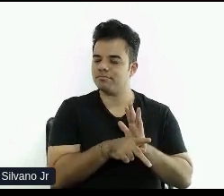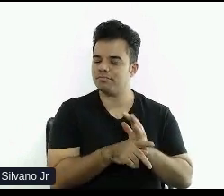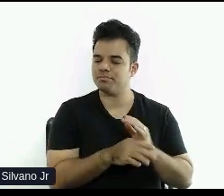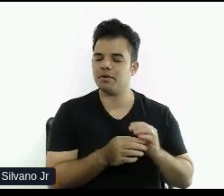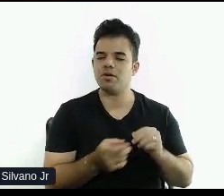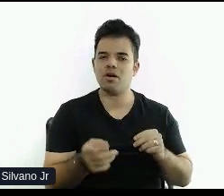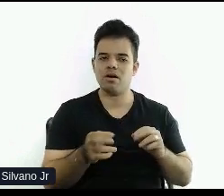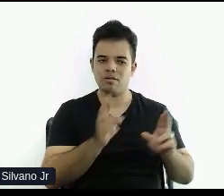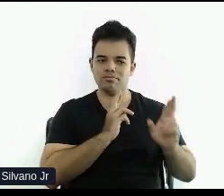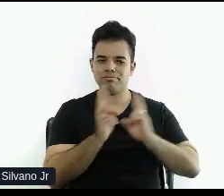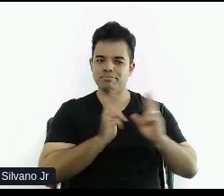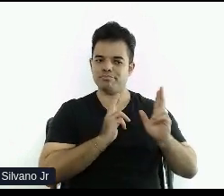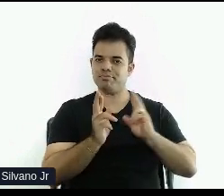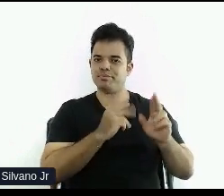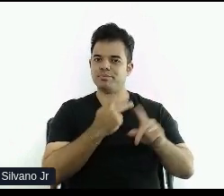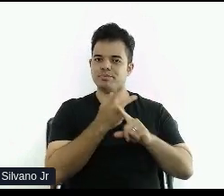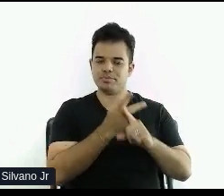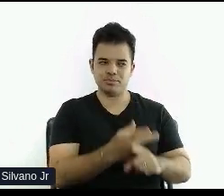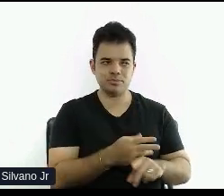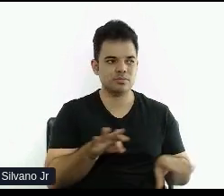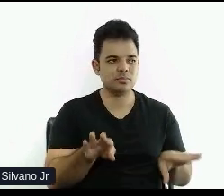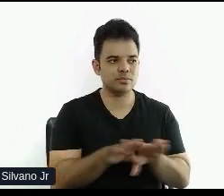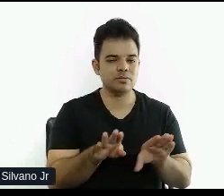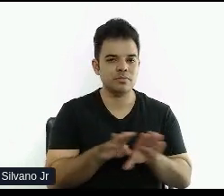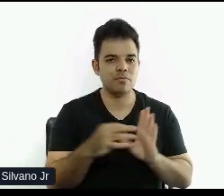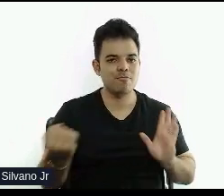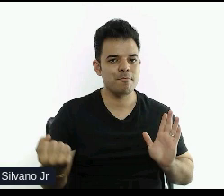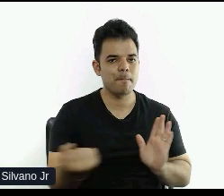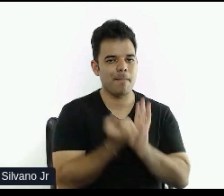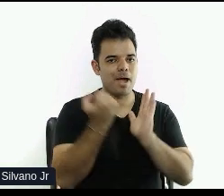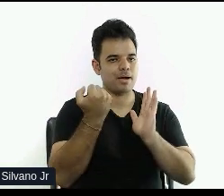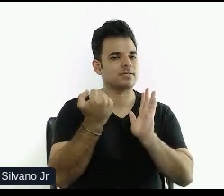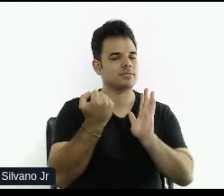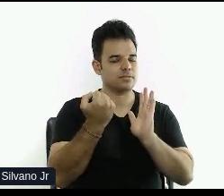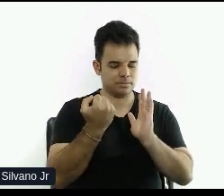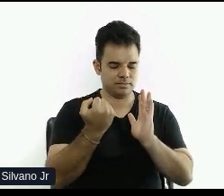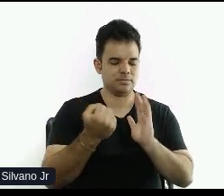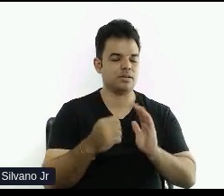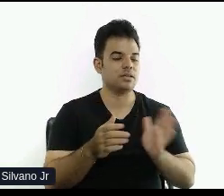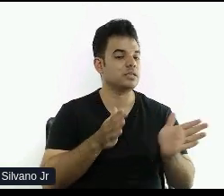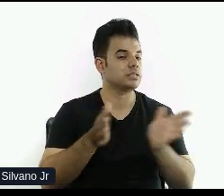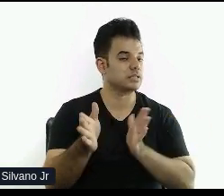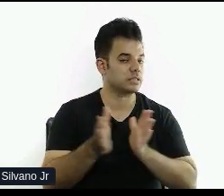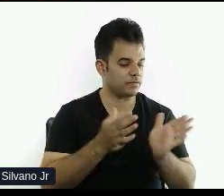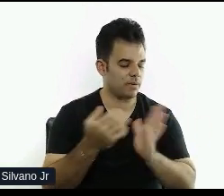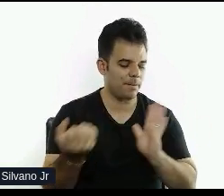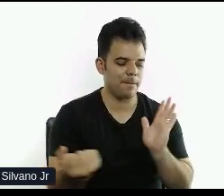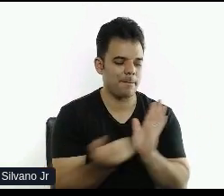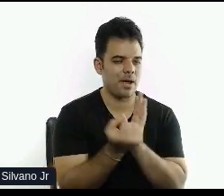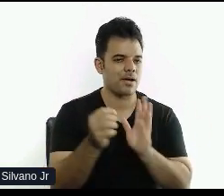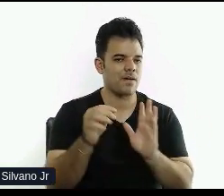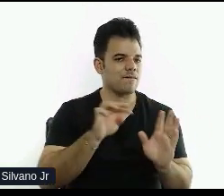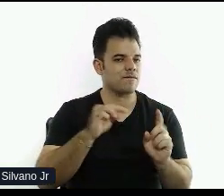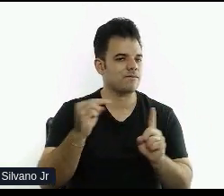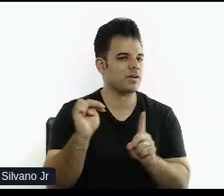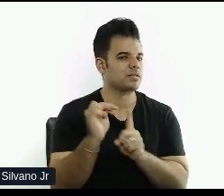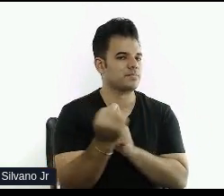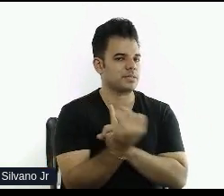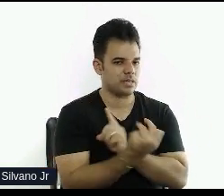respostas de busca. Posicionamento de marca, porque quando um site está acessível, isso traz uma visibilidade boa também para a